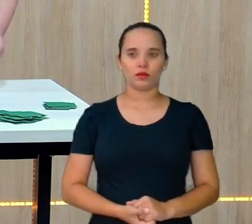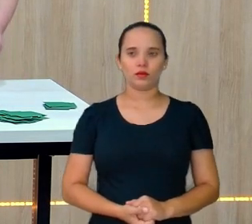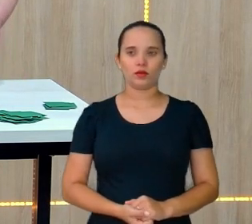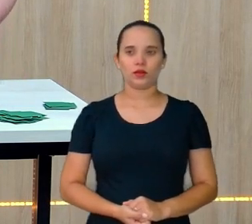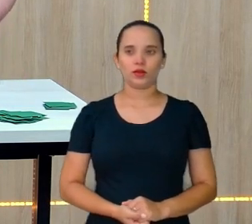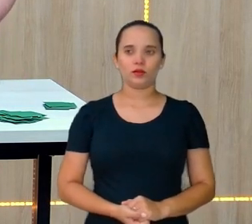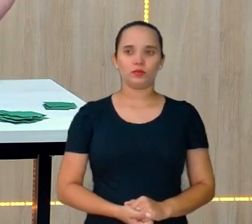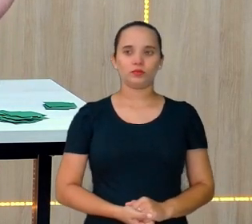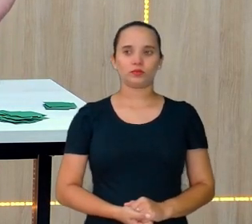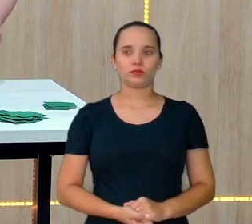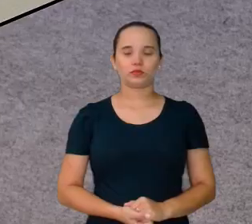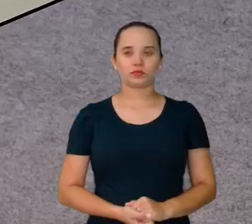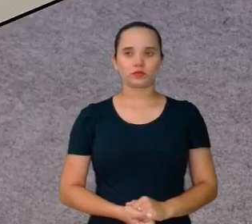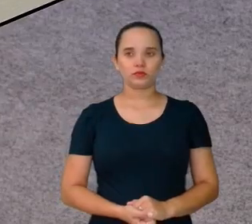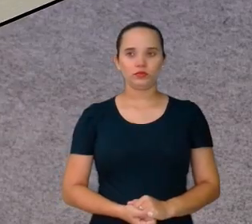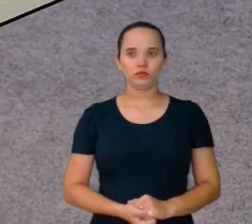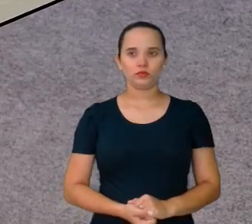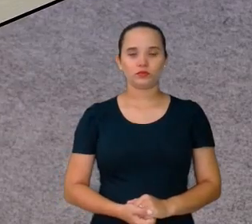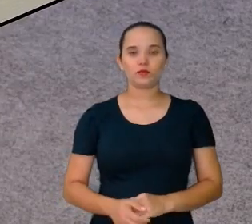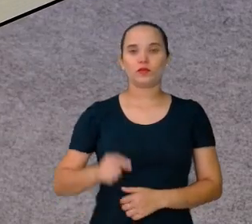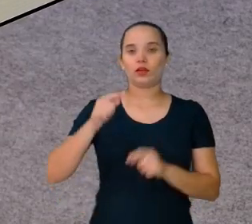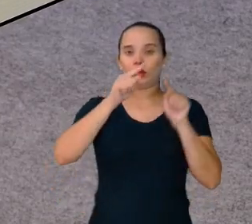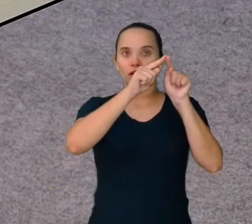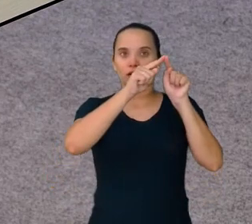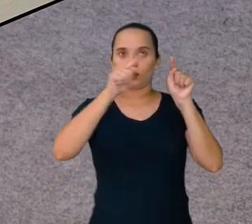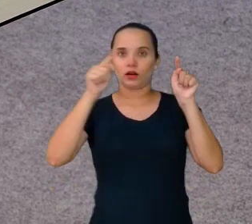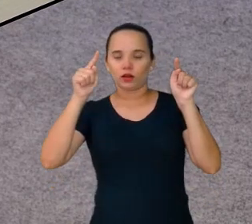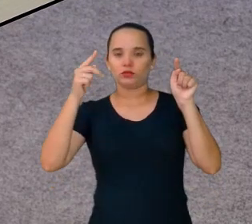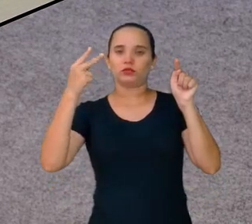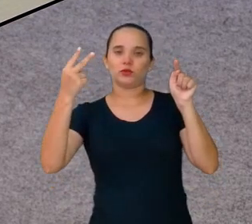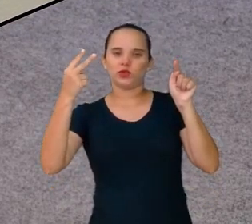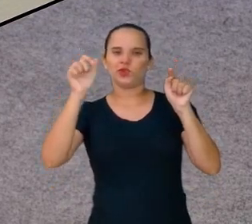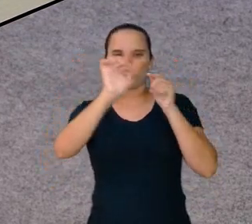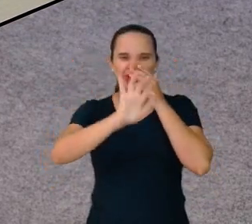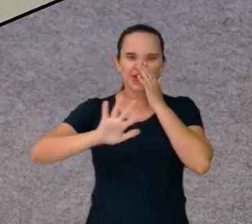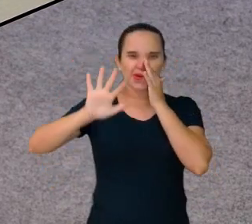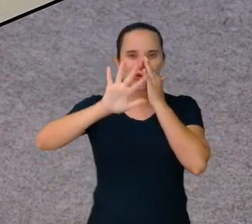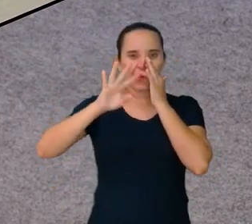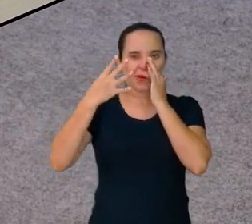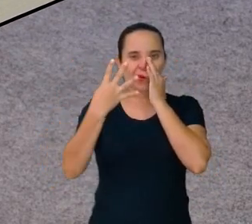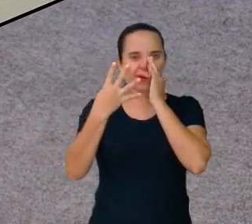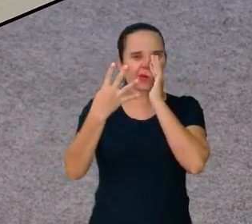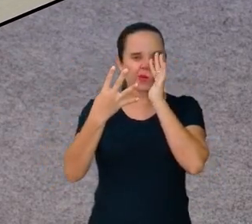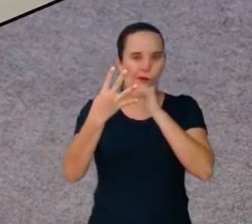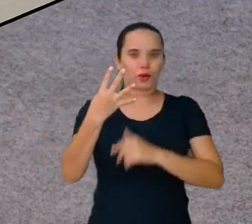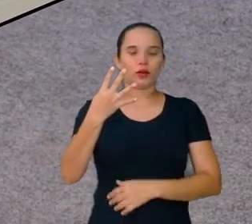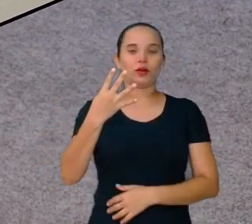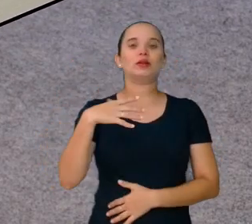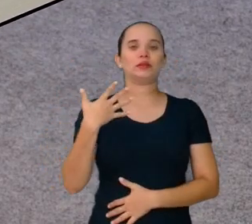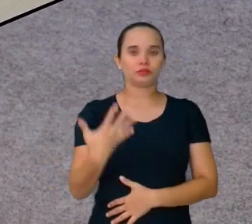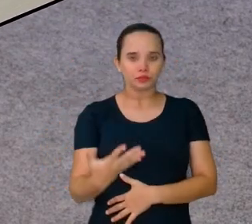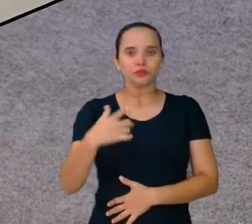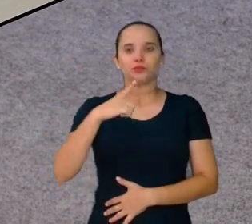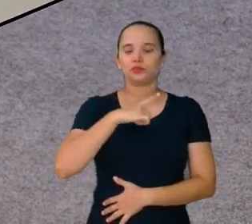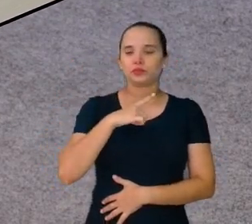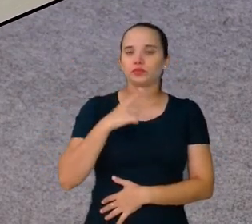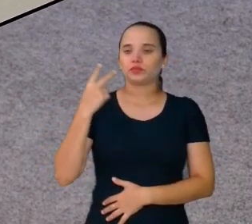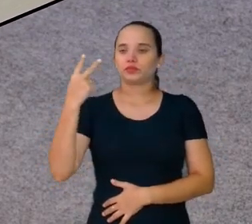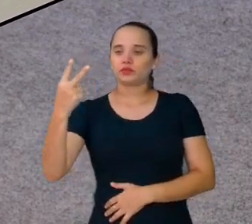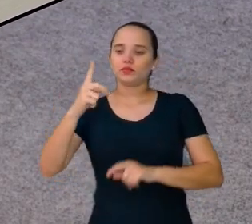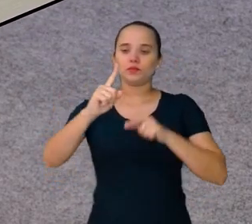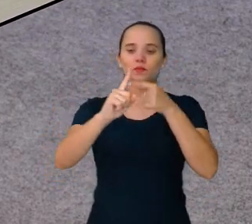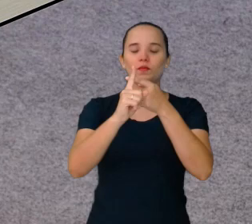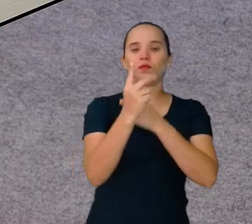Certo? Lado 2. A área 4. 2 e 2. Então, eu tenho 2 mais 2. Ou seja,